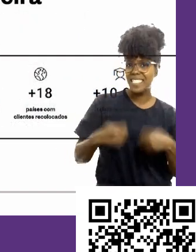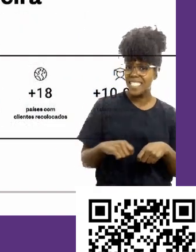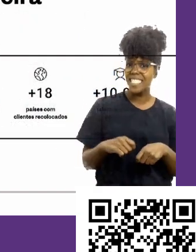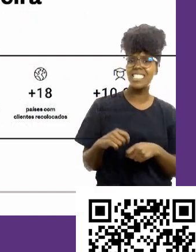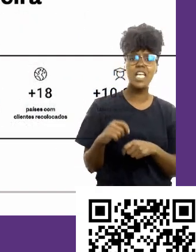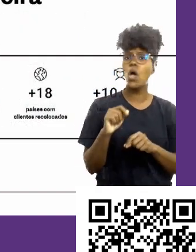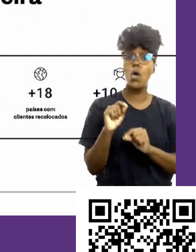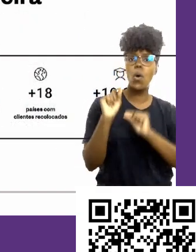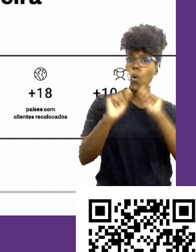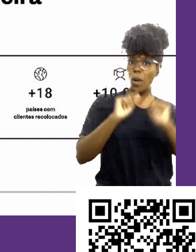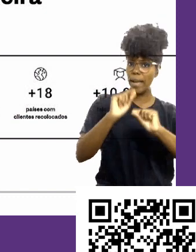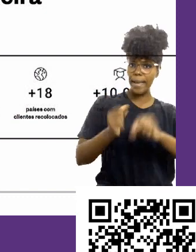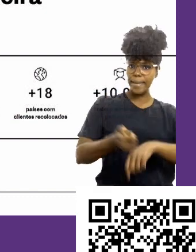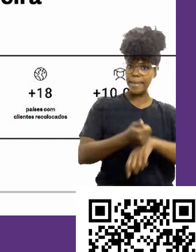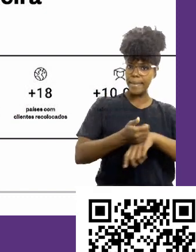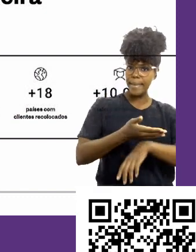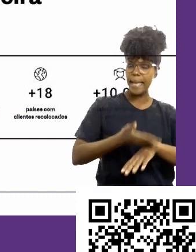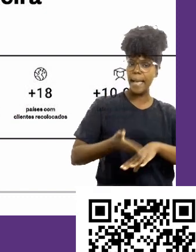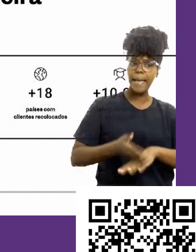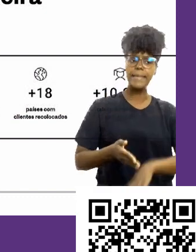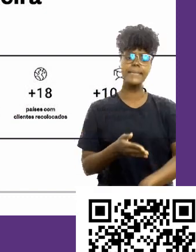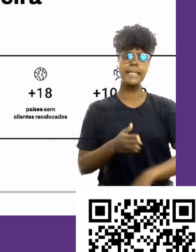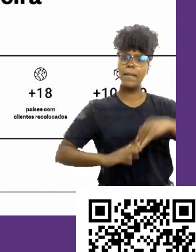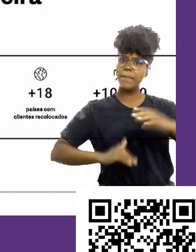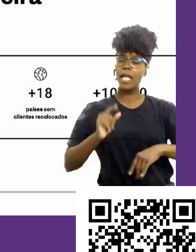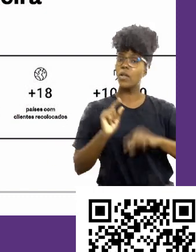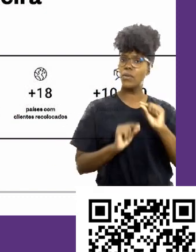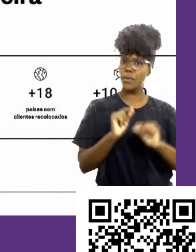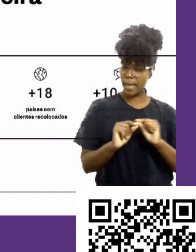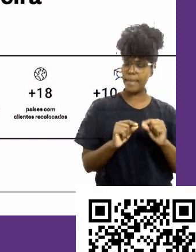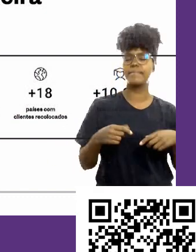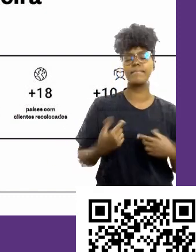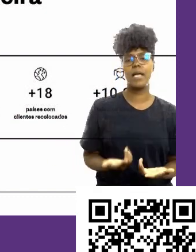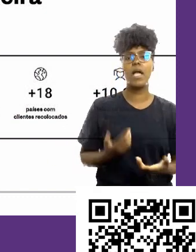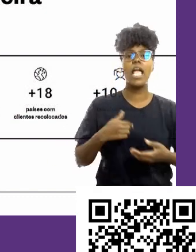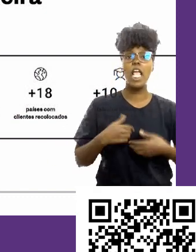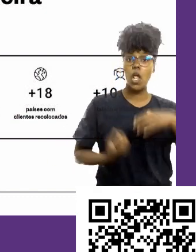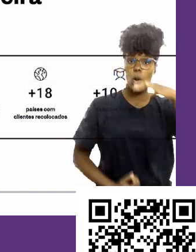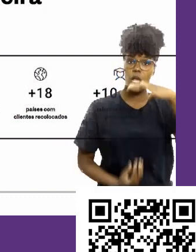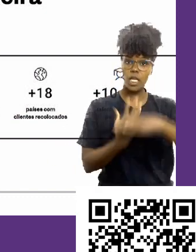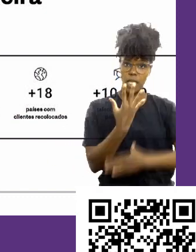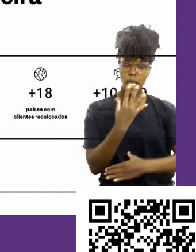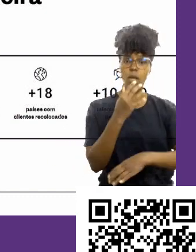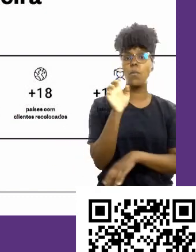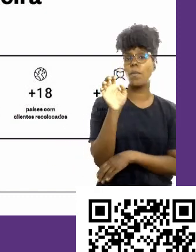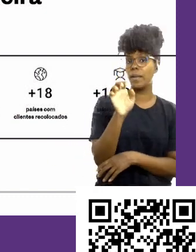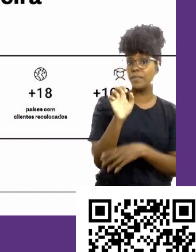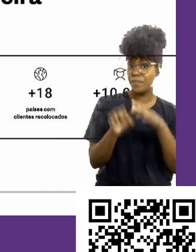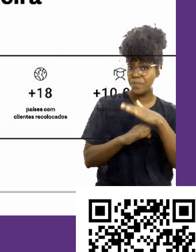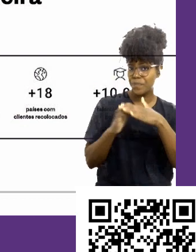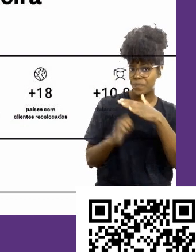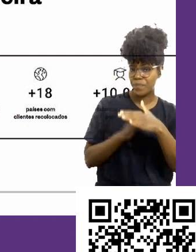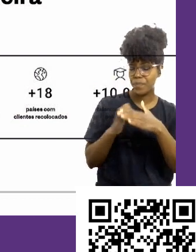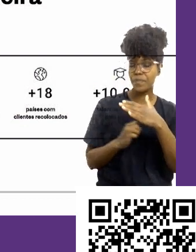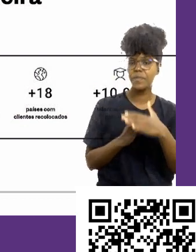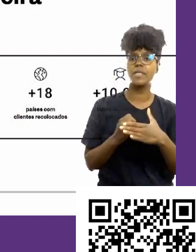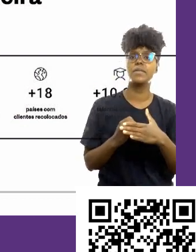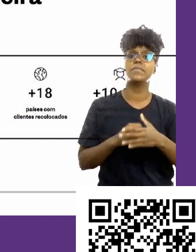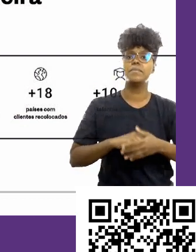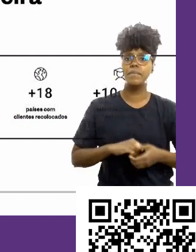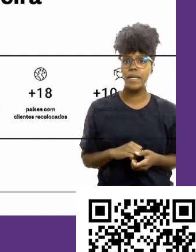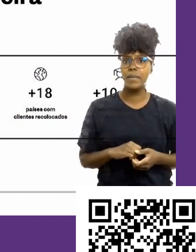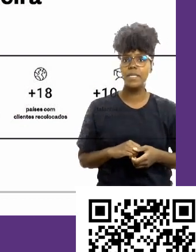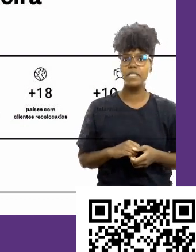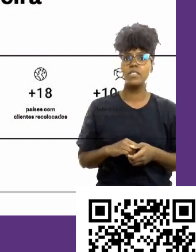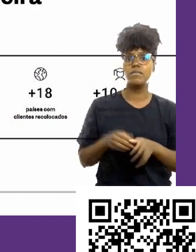o Brasil em 2019, abri a Up Talent, que é a minha empresa de consultoria. E hoje eu atuo como recrutadora